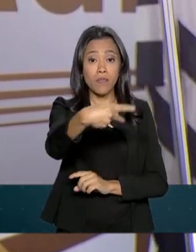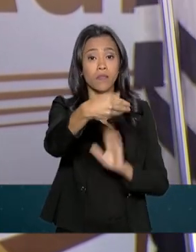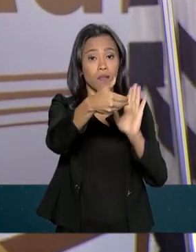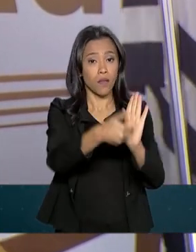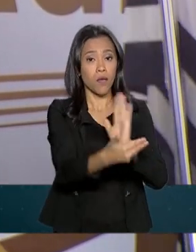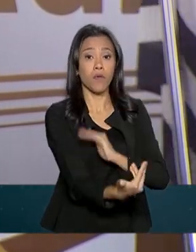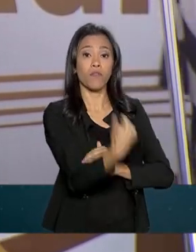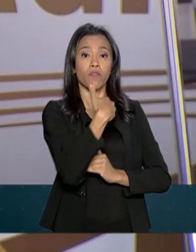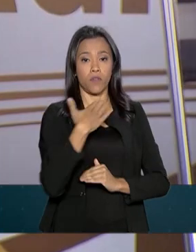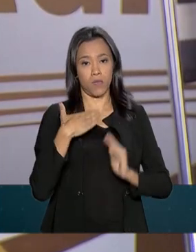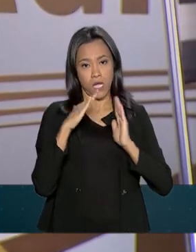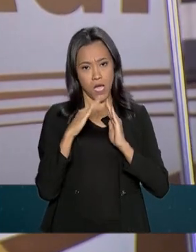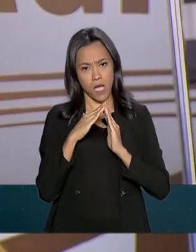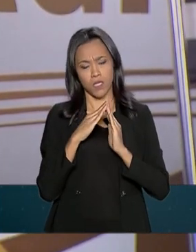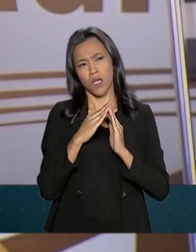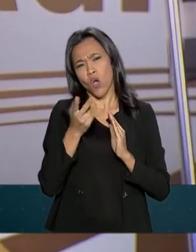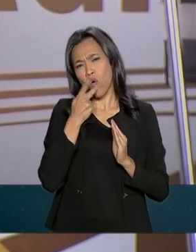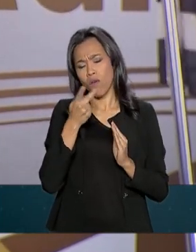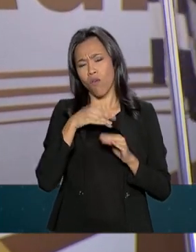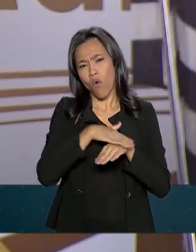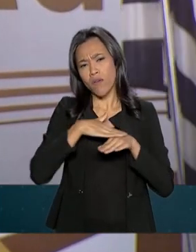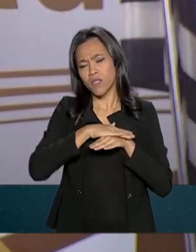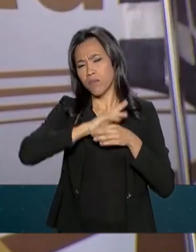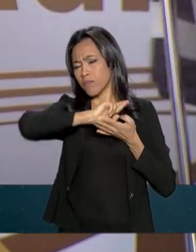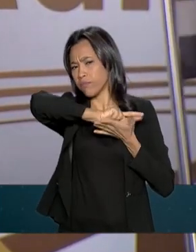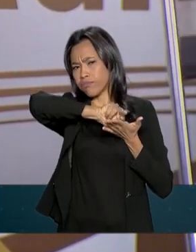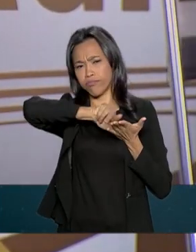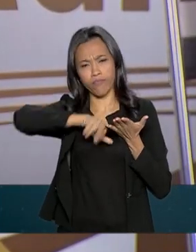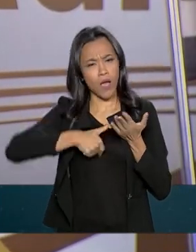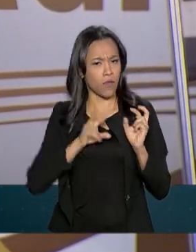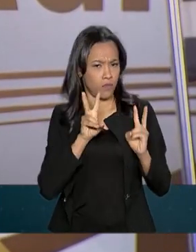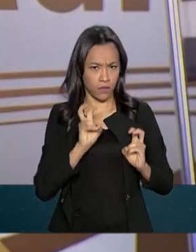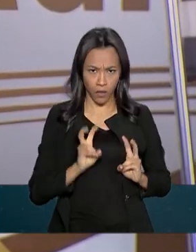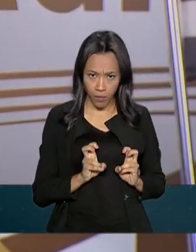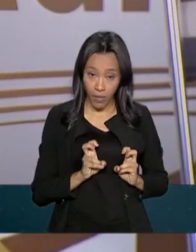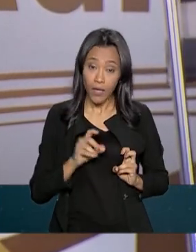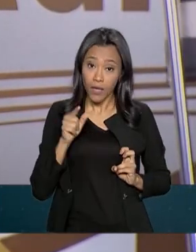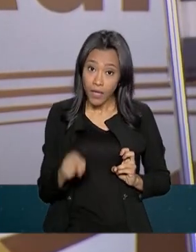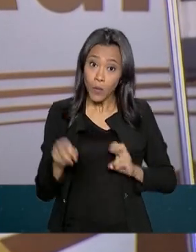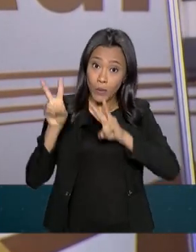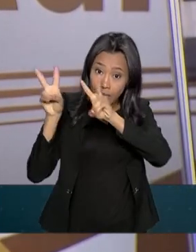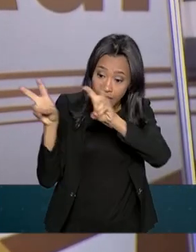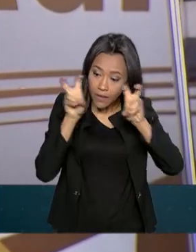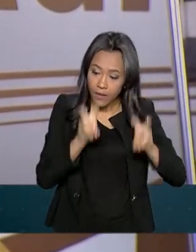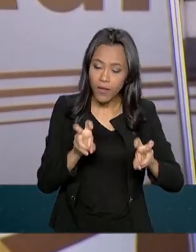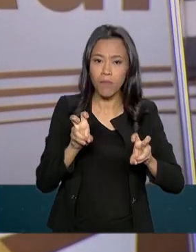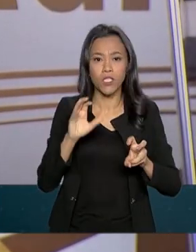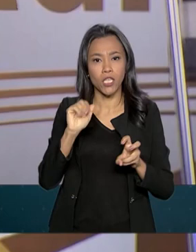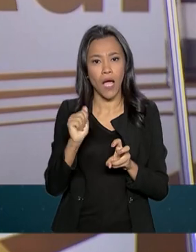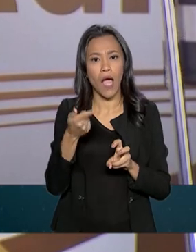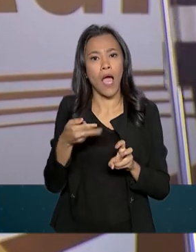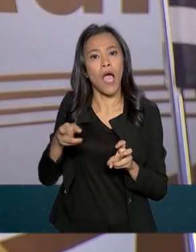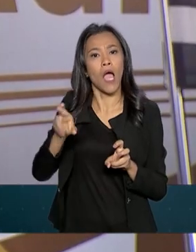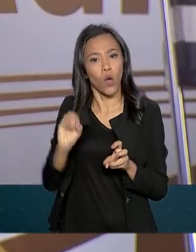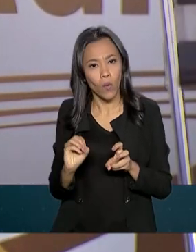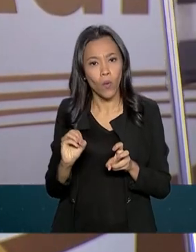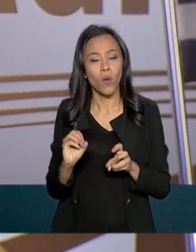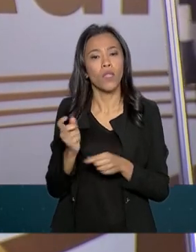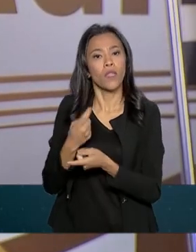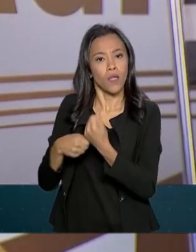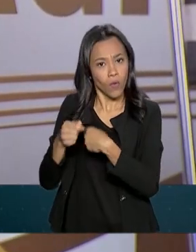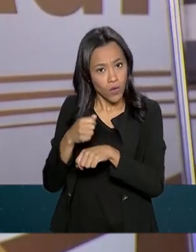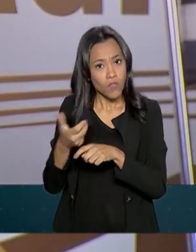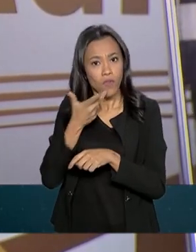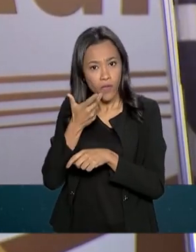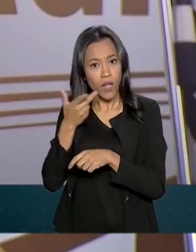vários assuntos, vários. E a questão do agronegócio entrou na pauta. Semana que vem, ele vai botar em pauta